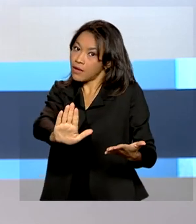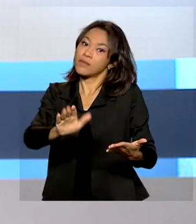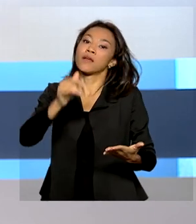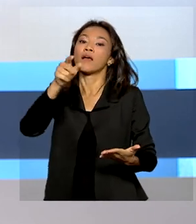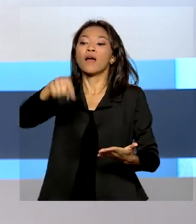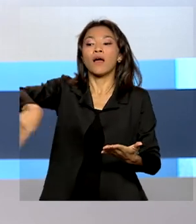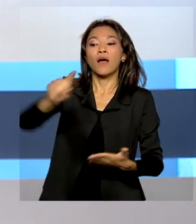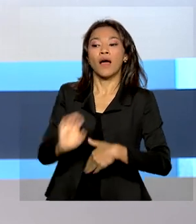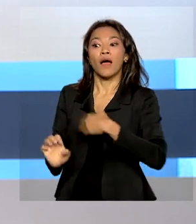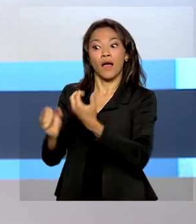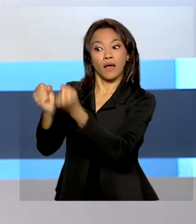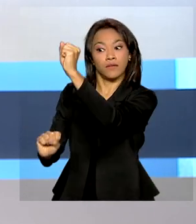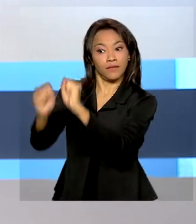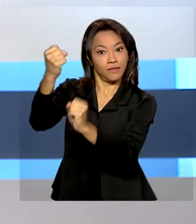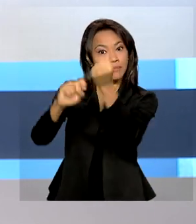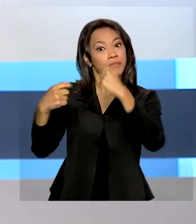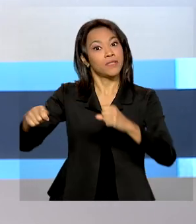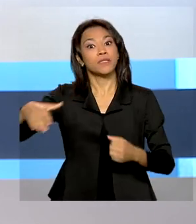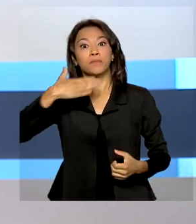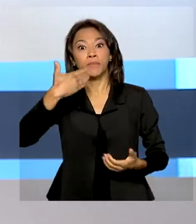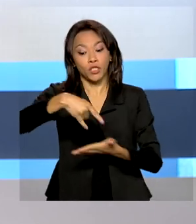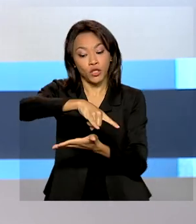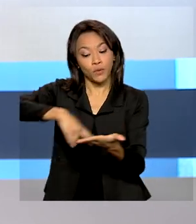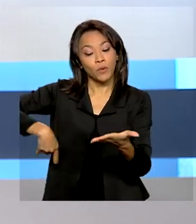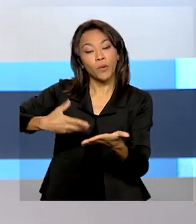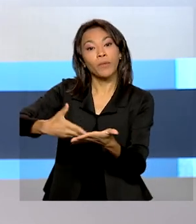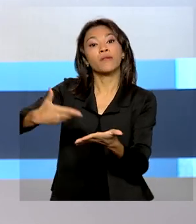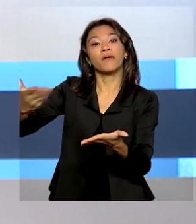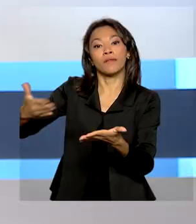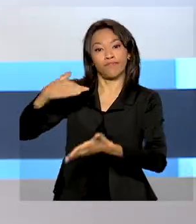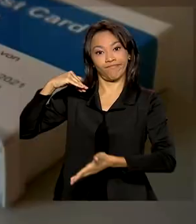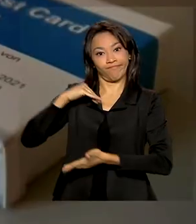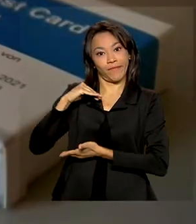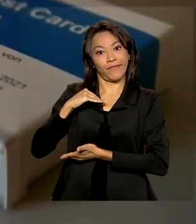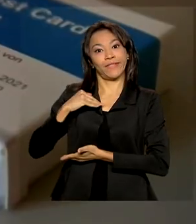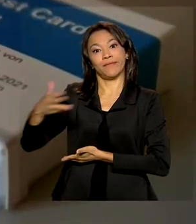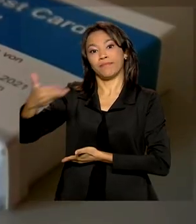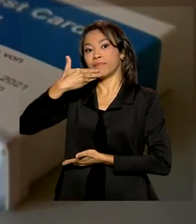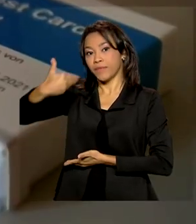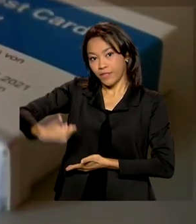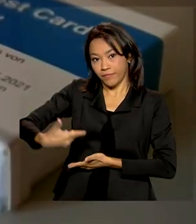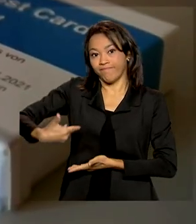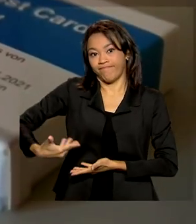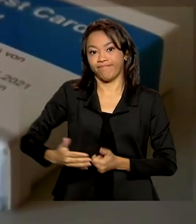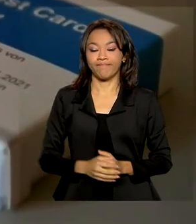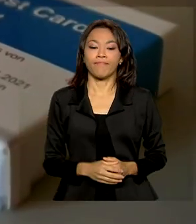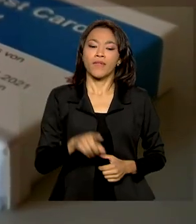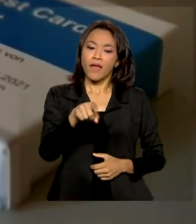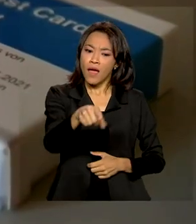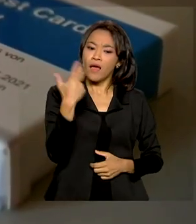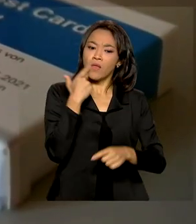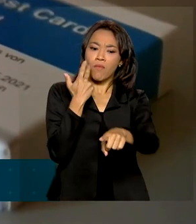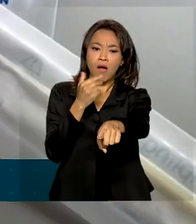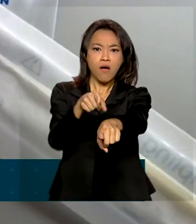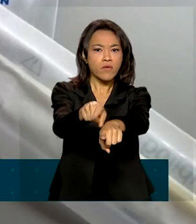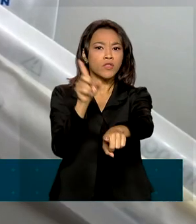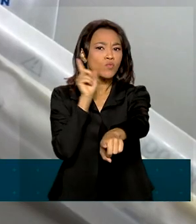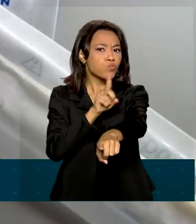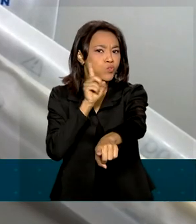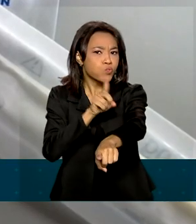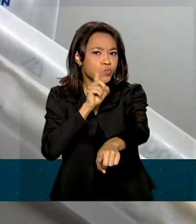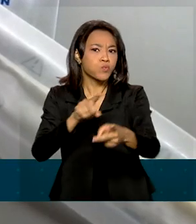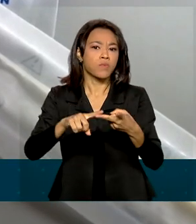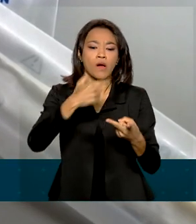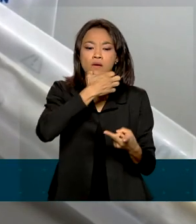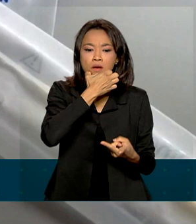fabricantes devem pedir o registro do produto junto à agência. Produtos já comuns nos Estados Unidos, Reino